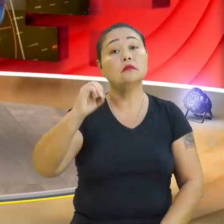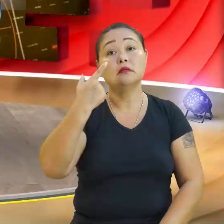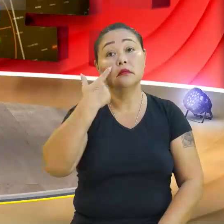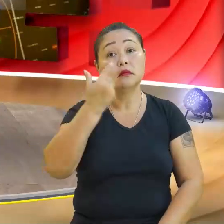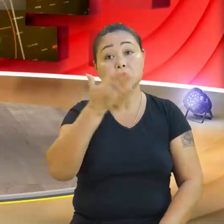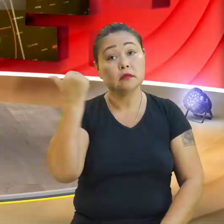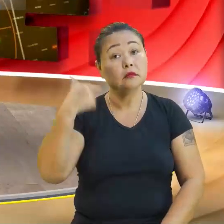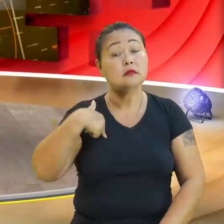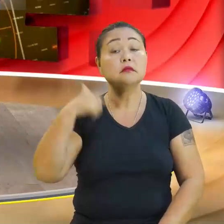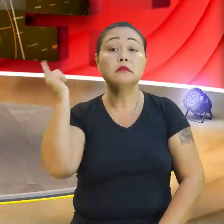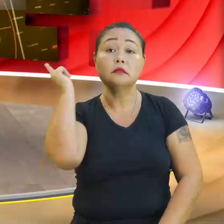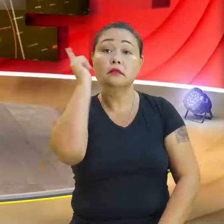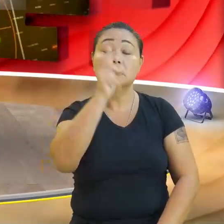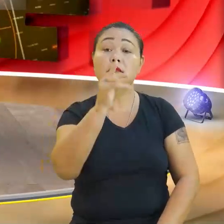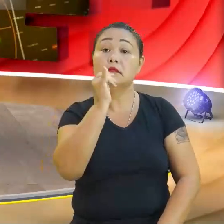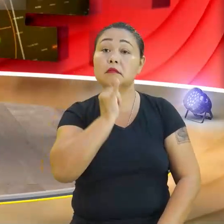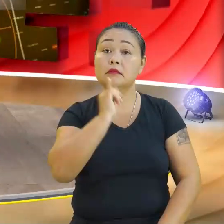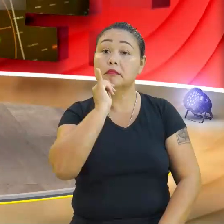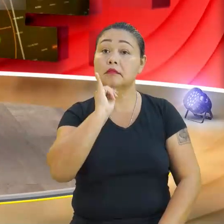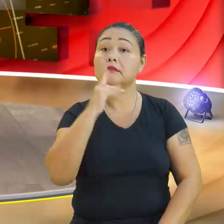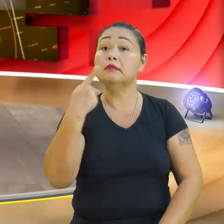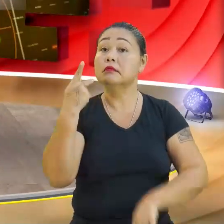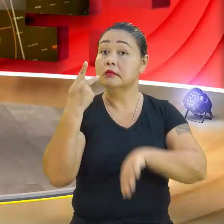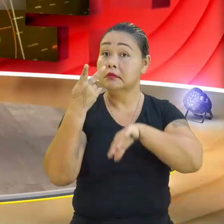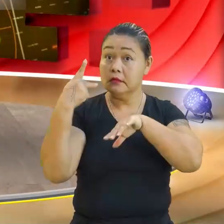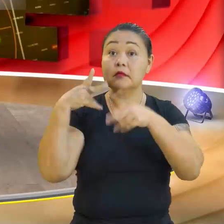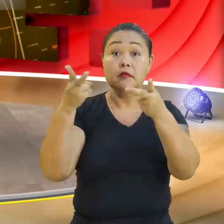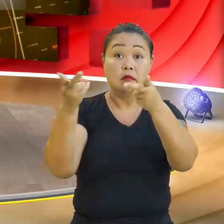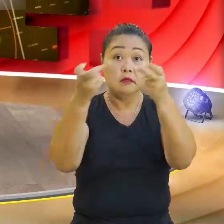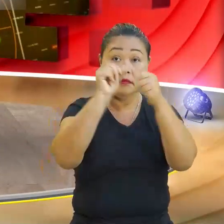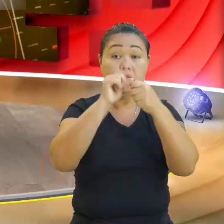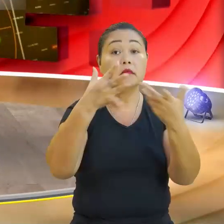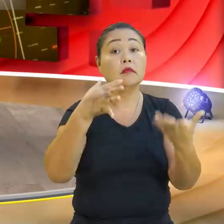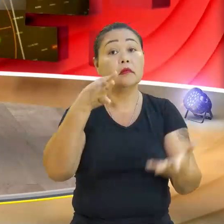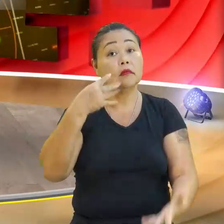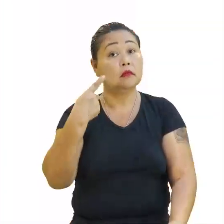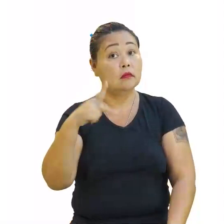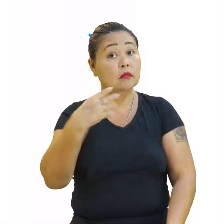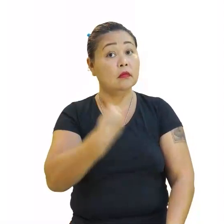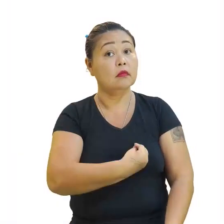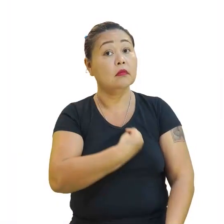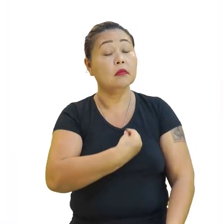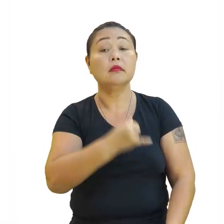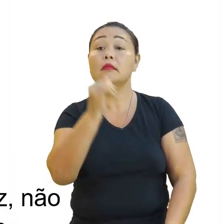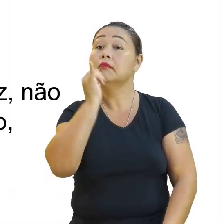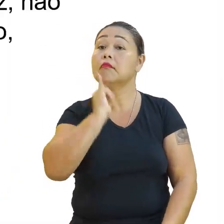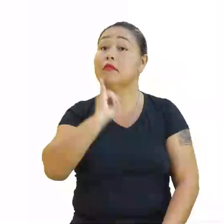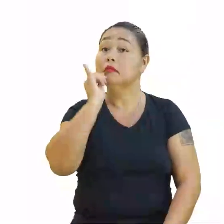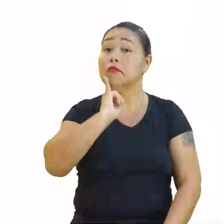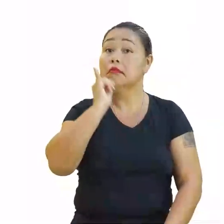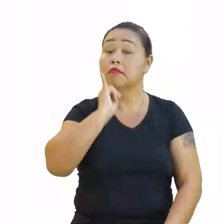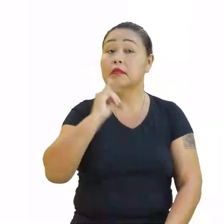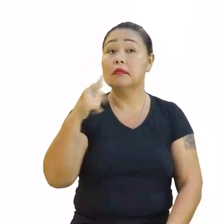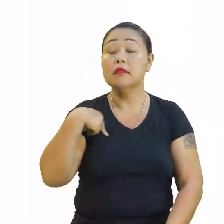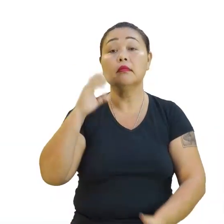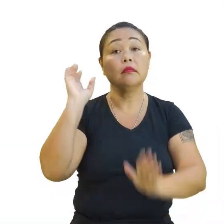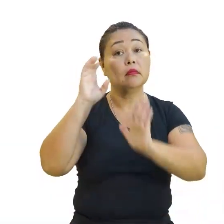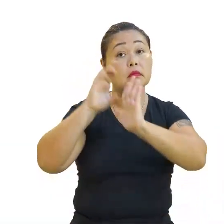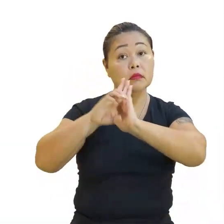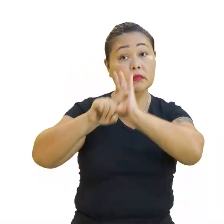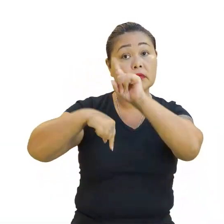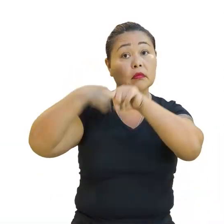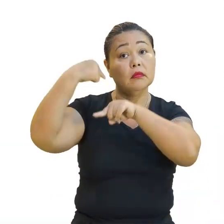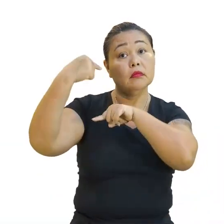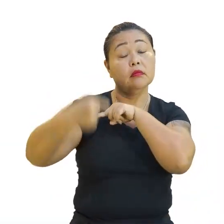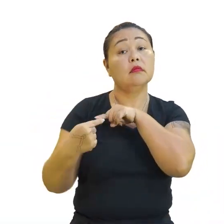consegue trazer exemplos práticos para você entender. Olha lá. Por exemplo... Vamos entender o conceito e depois a gente dá